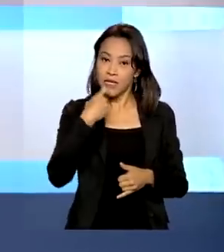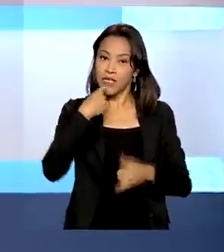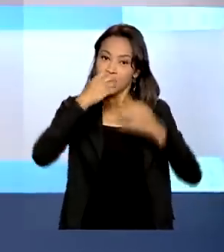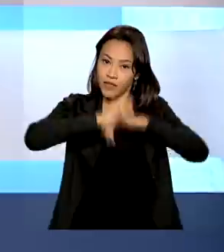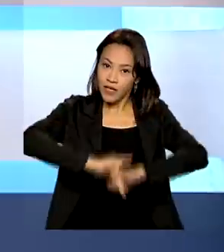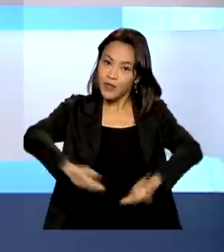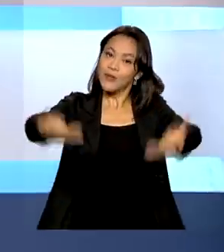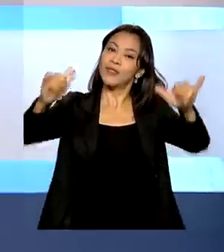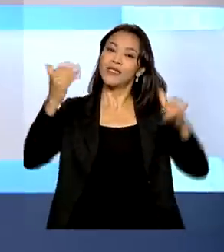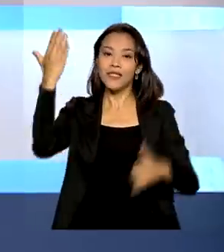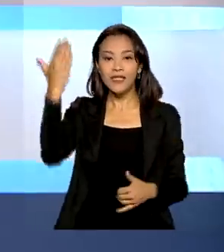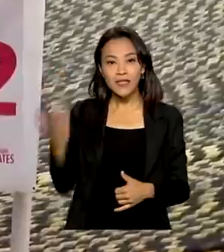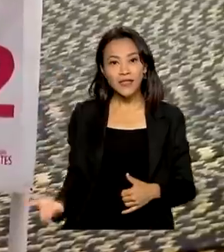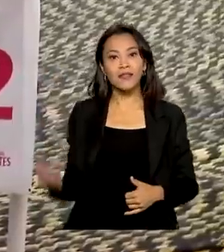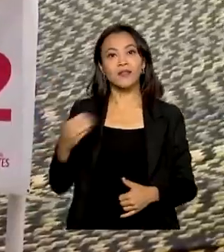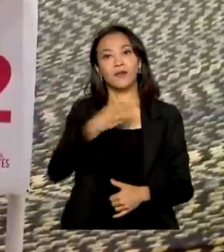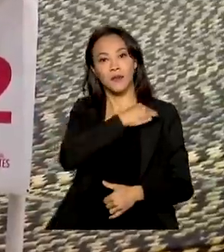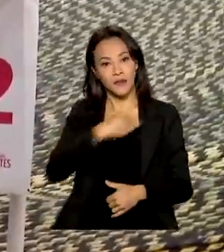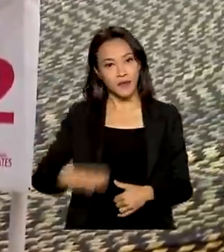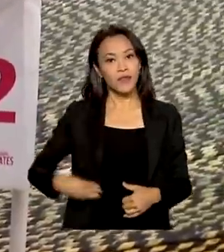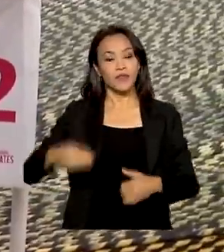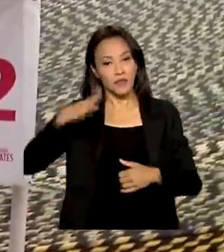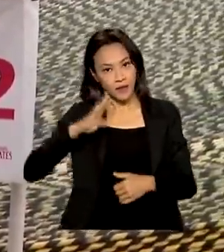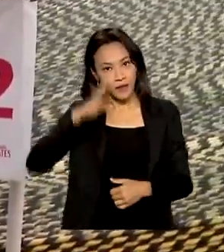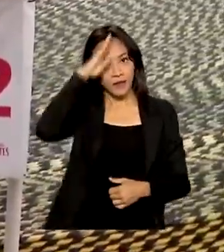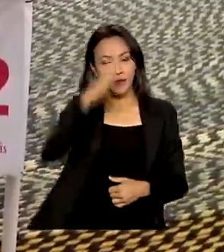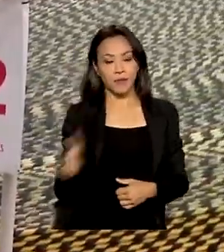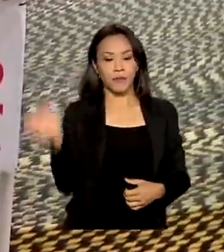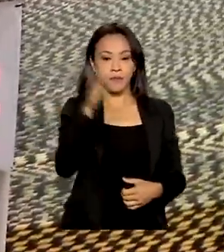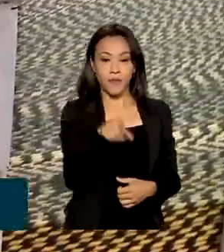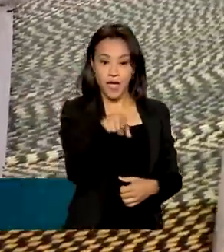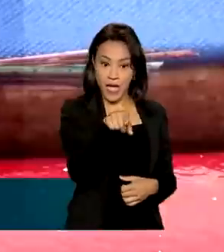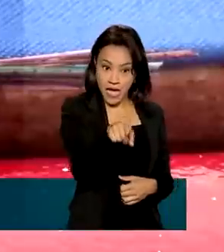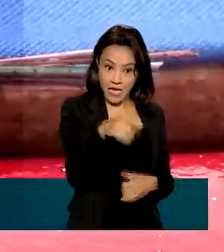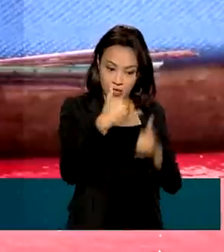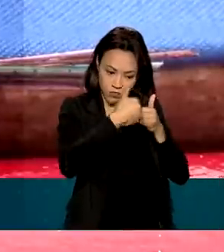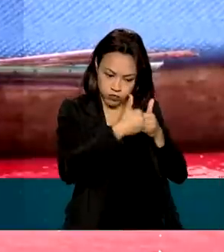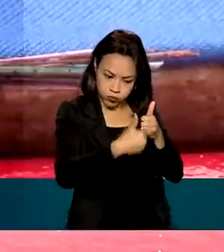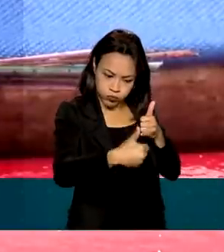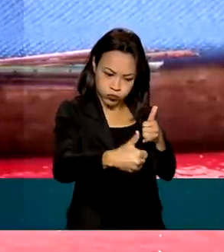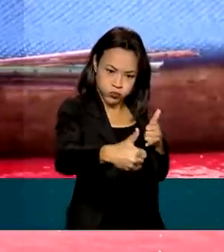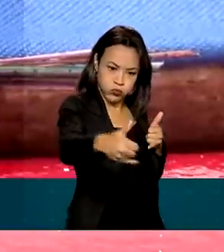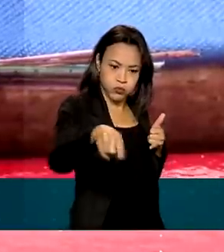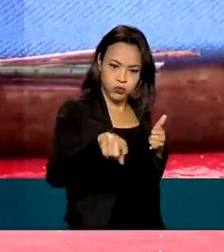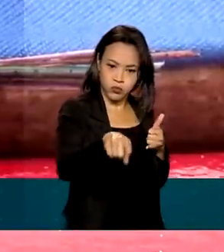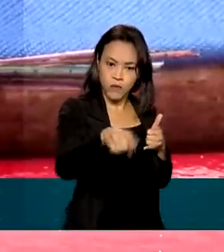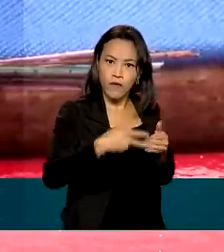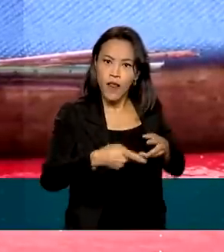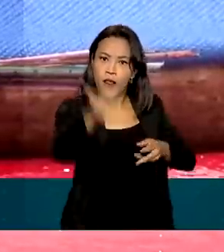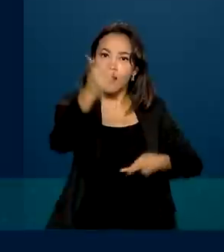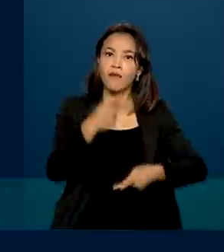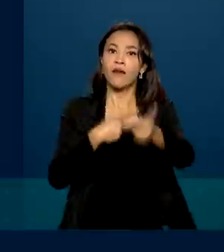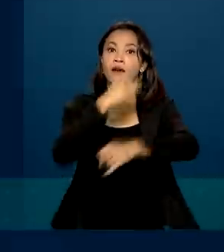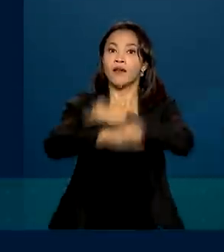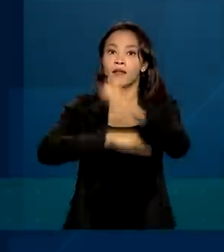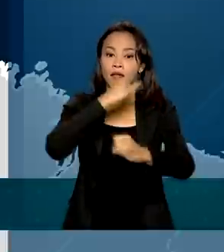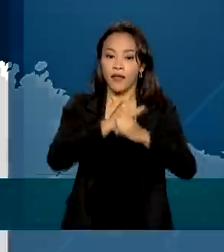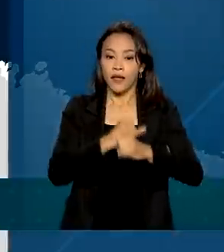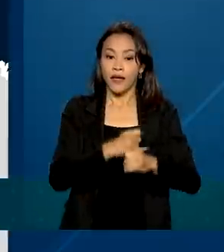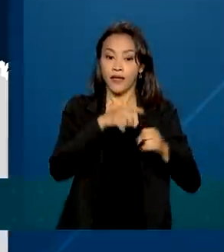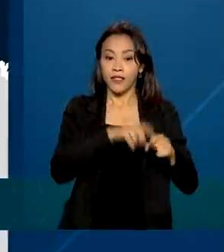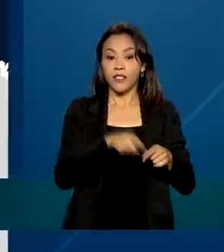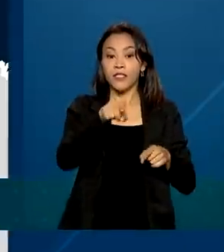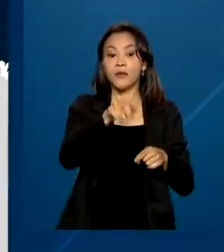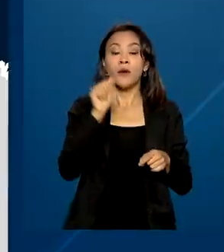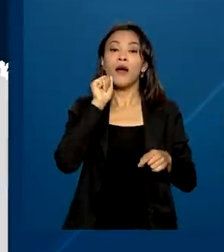Jair Bolsonaro. O cabo de fibra ótica subfluvial vai levar internet de alta velocidade de Macapá, no